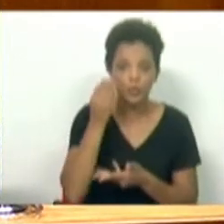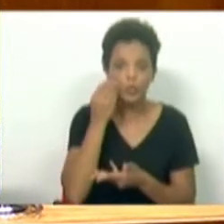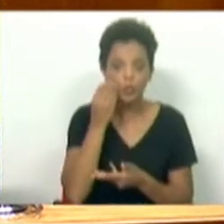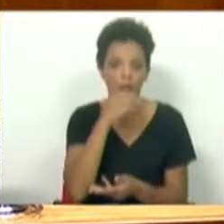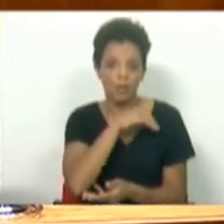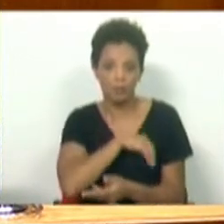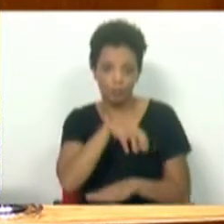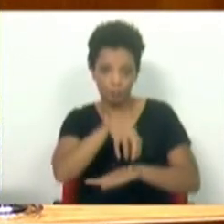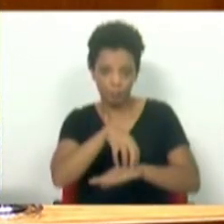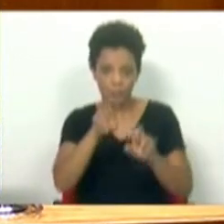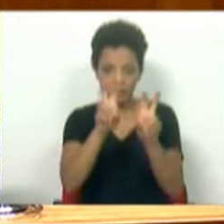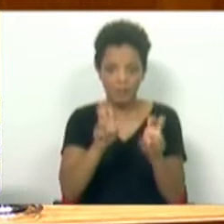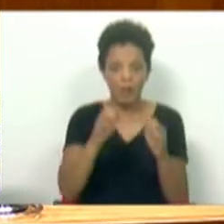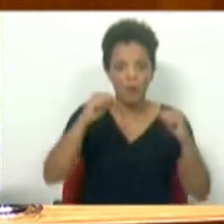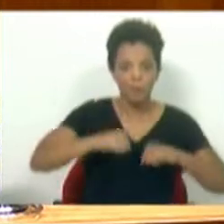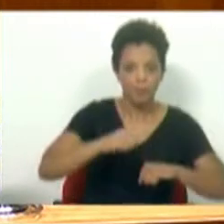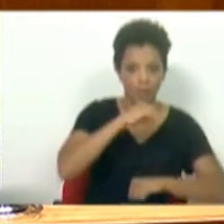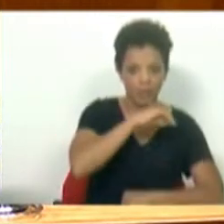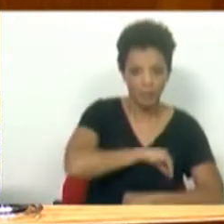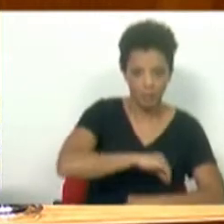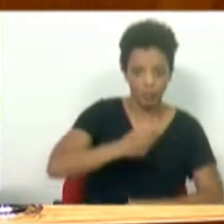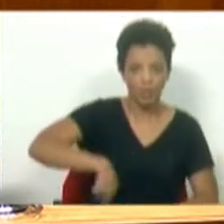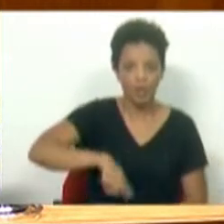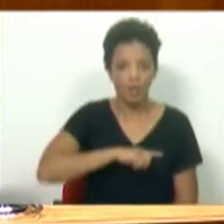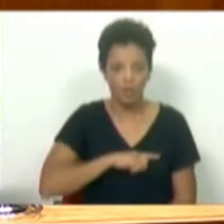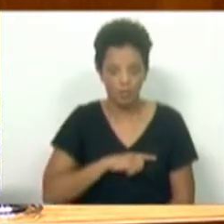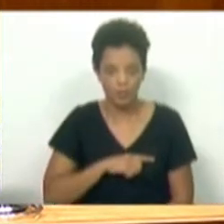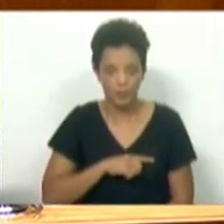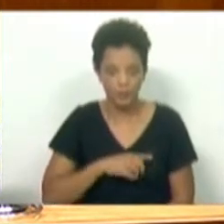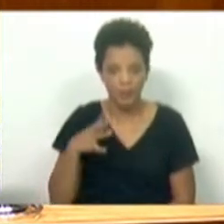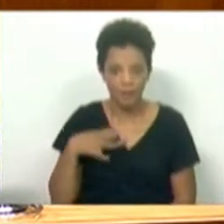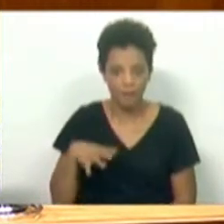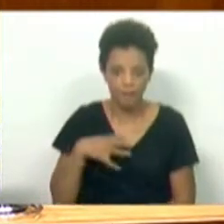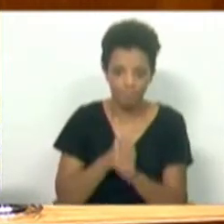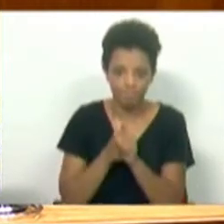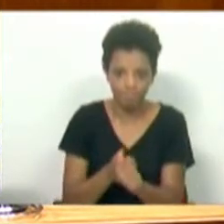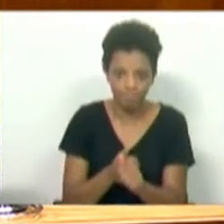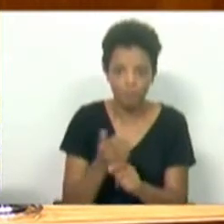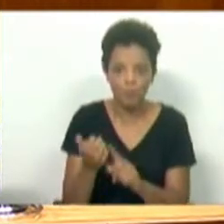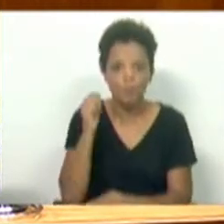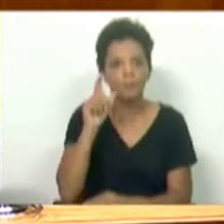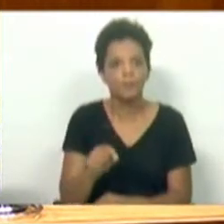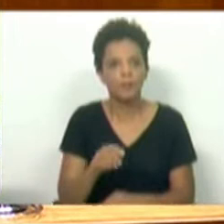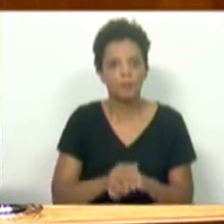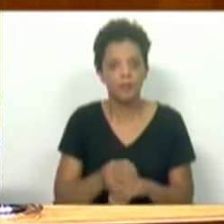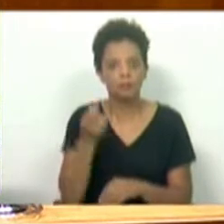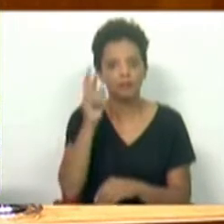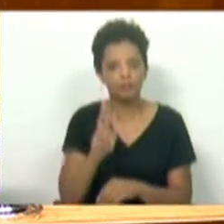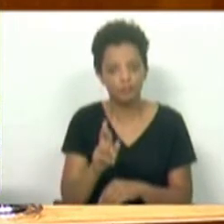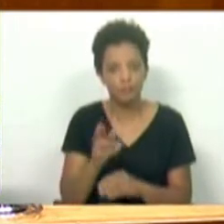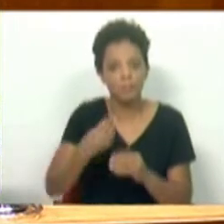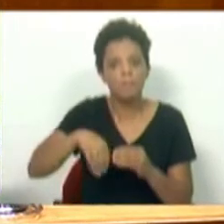rendimentos, no referido acordo de rendimentos que pretendemos concretizar, e também em sede orçamental,